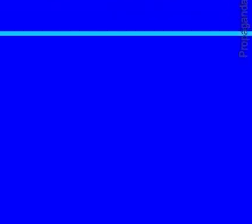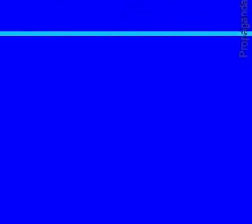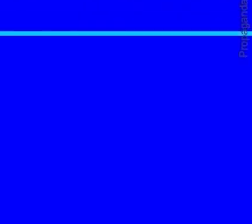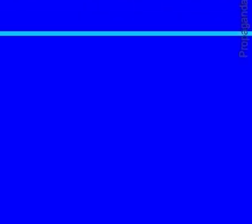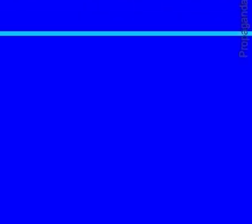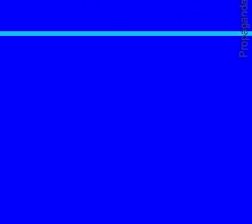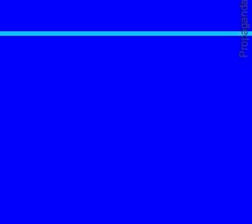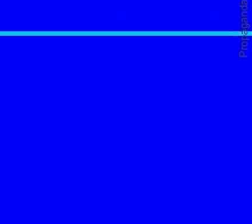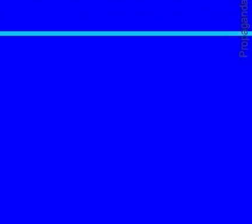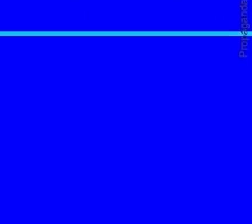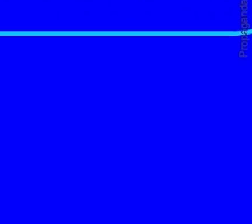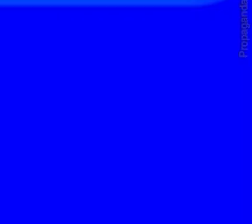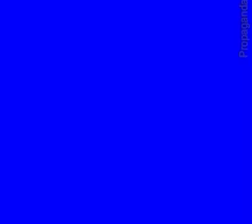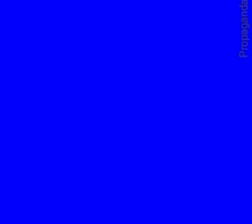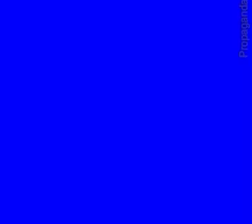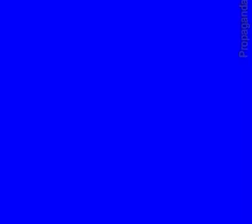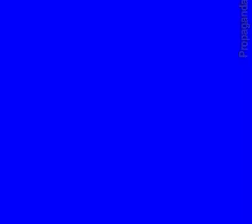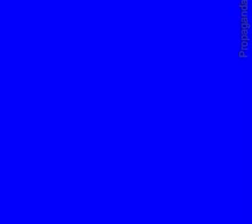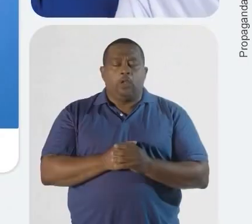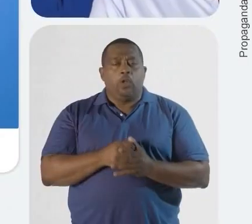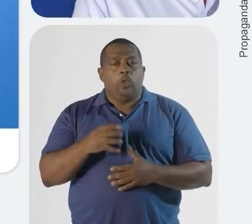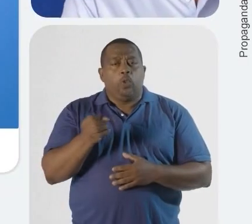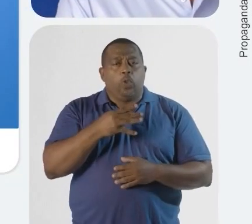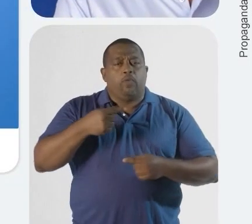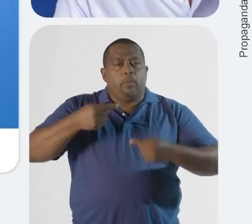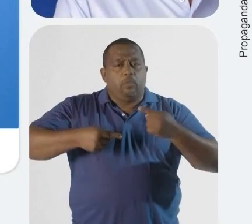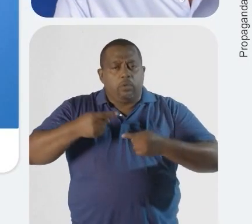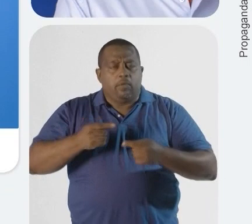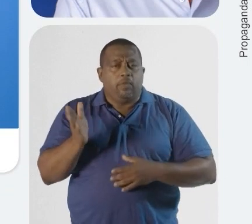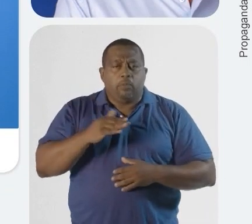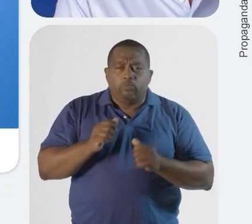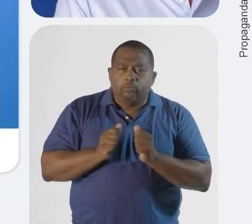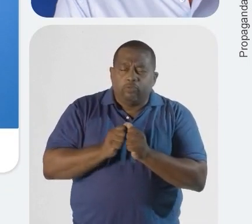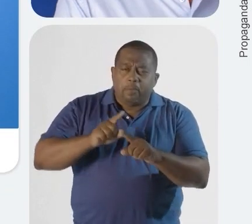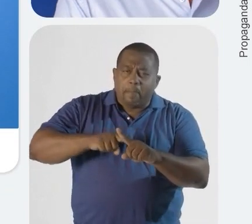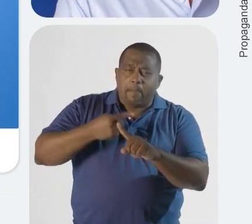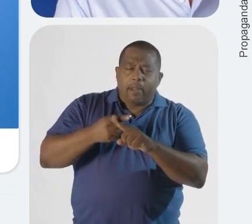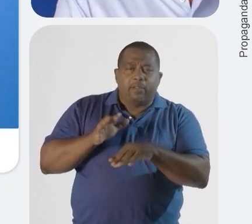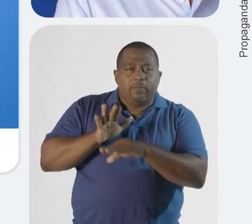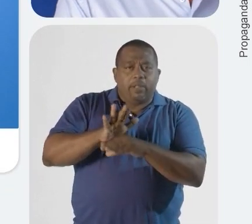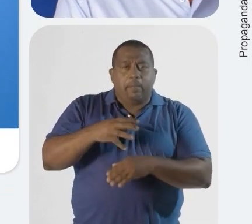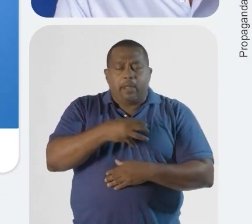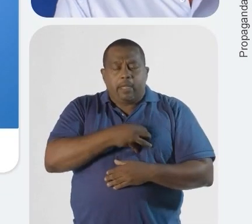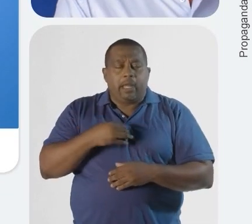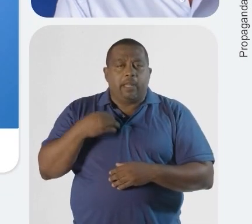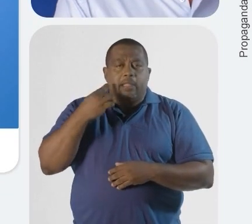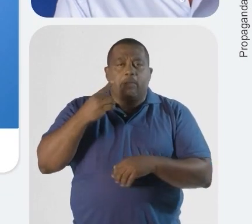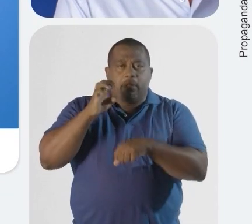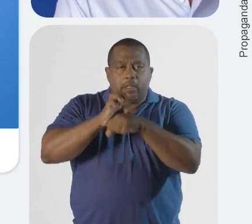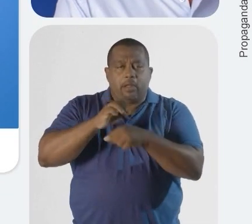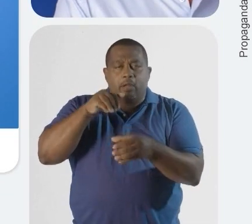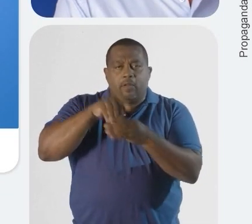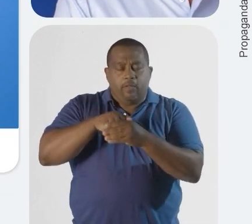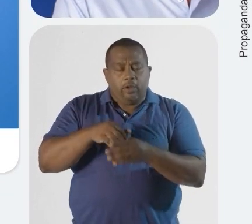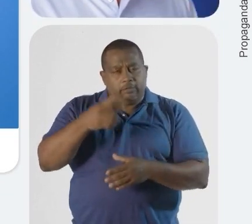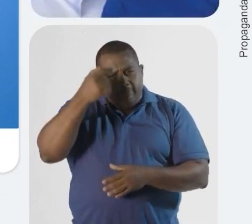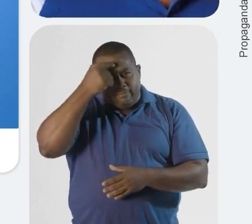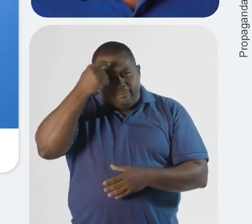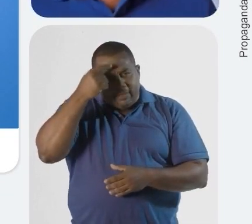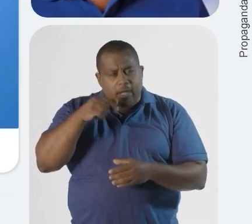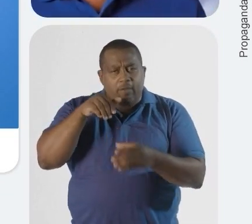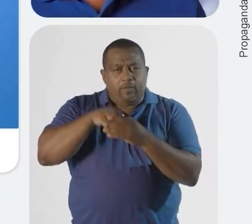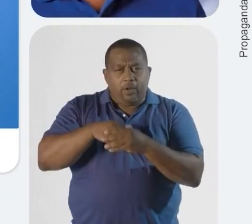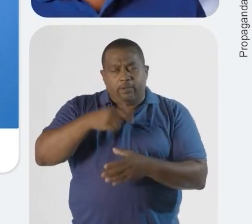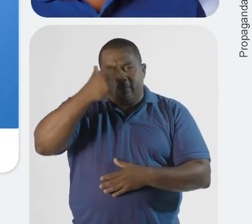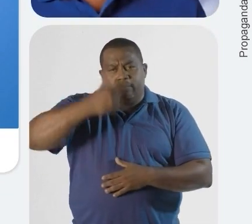Vote nos deputados que estão com o ACM Neto 44. Por uma nova política, vamos juntos fazer mais pela Bahia. Para deputado estadual, vote consciente.